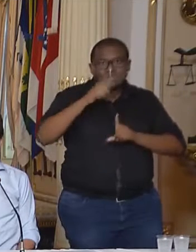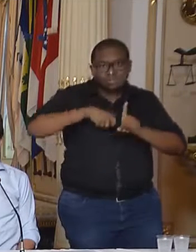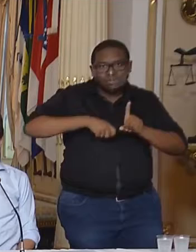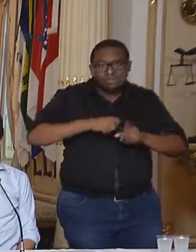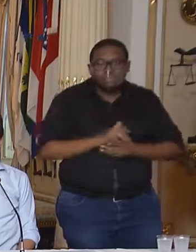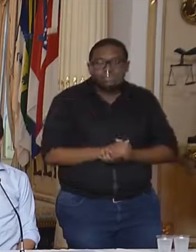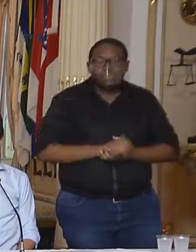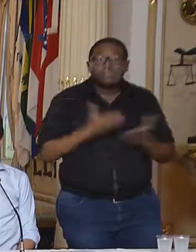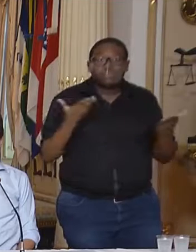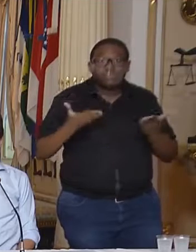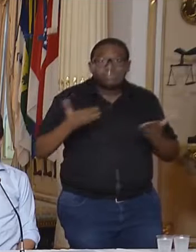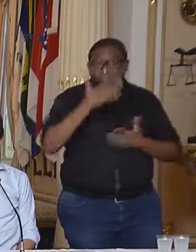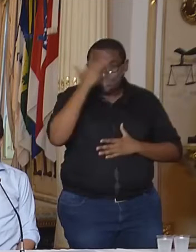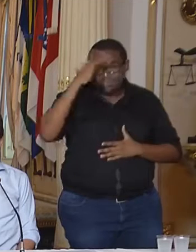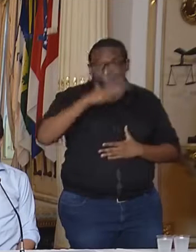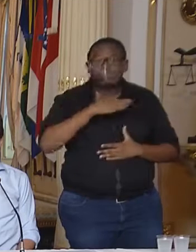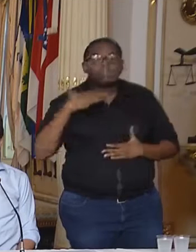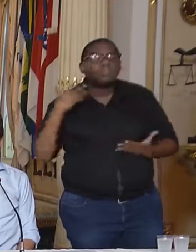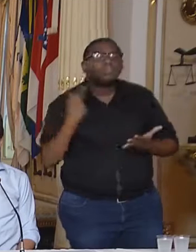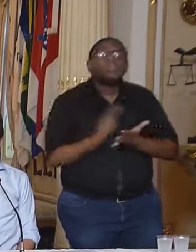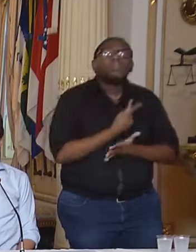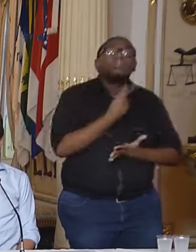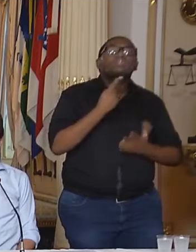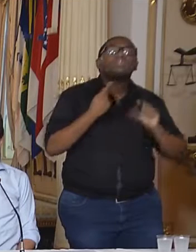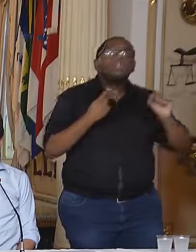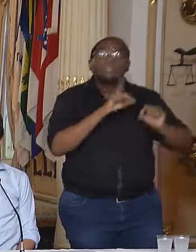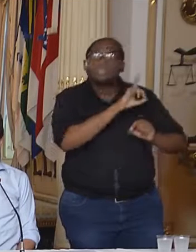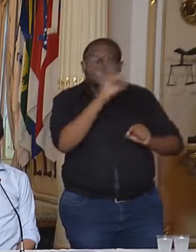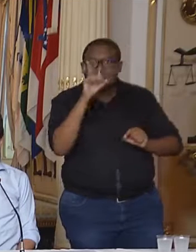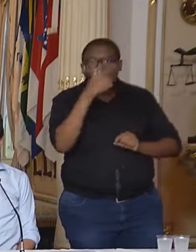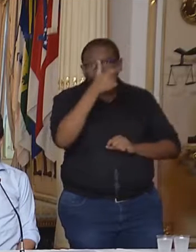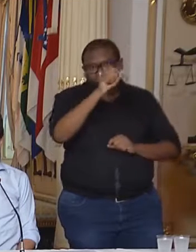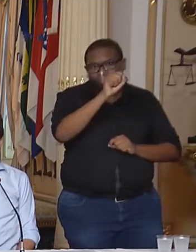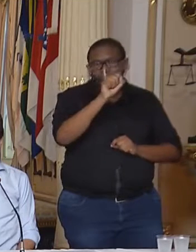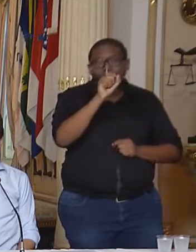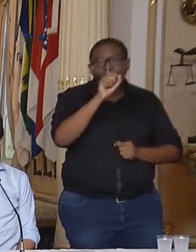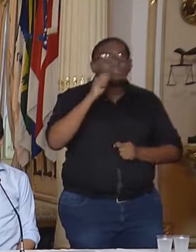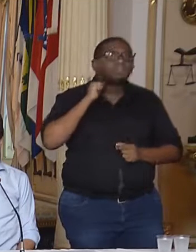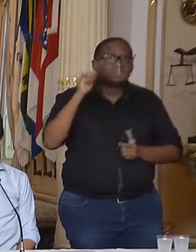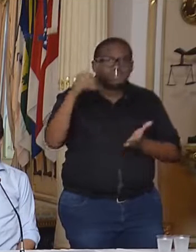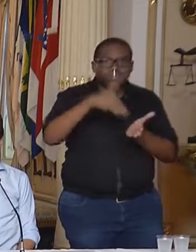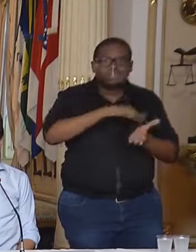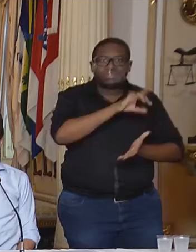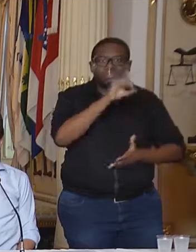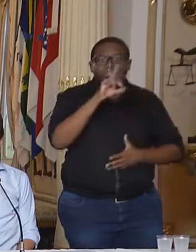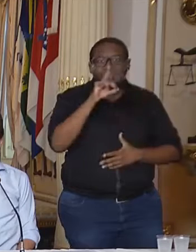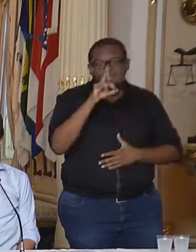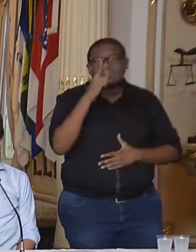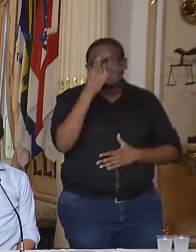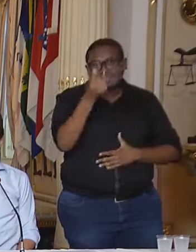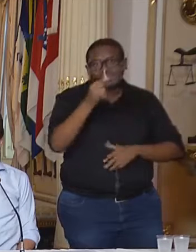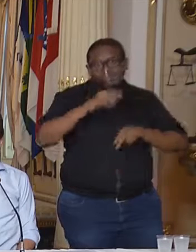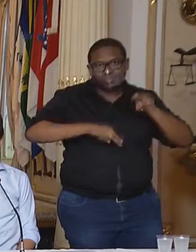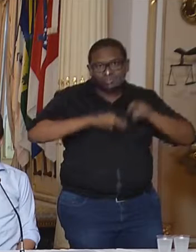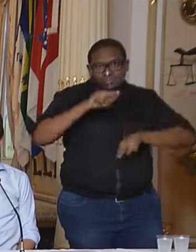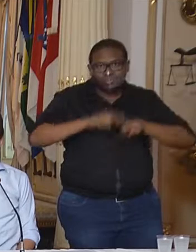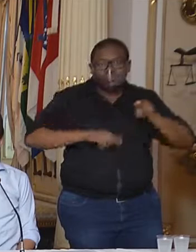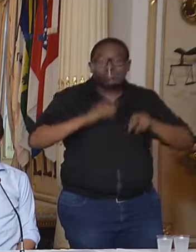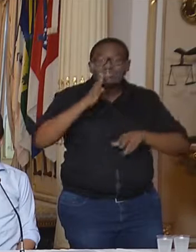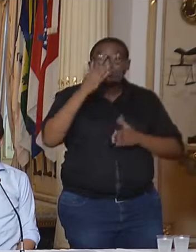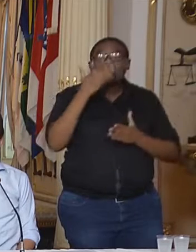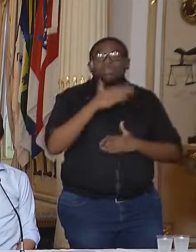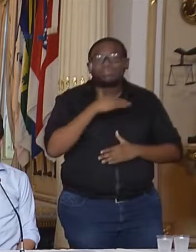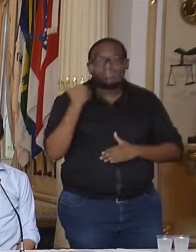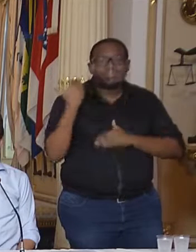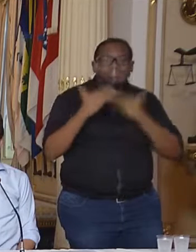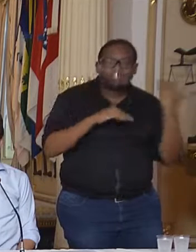registrados hoje aconteceram entre 28 de abril e 16 de junho. Com isso, já perdemos 4.009